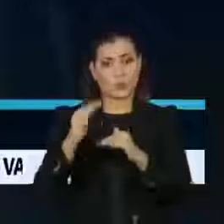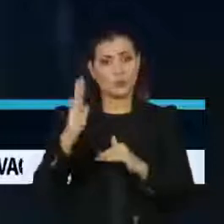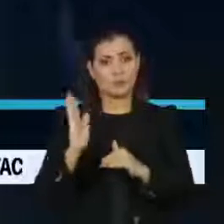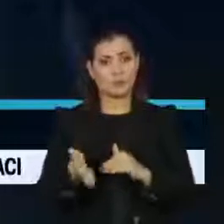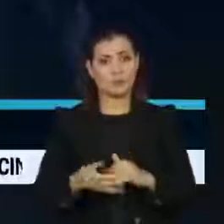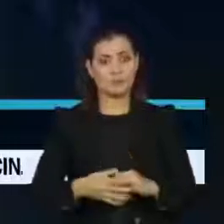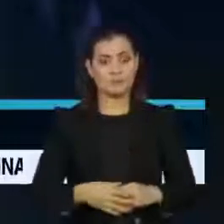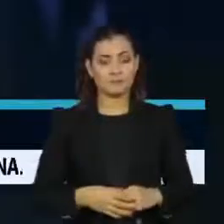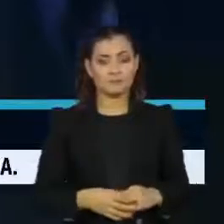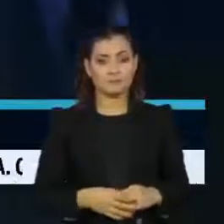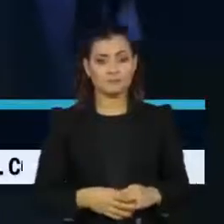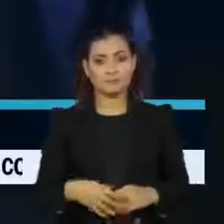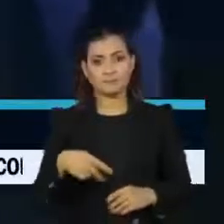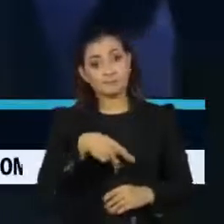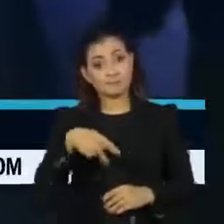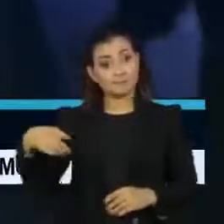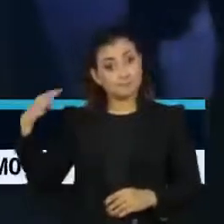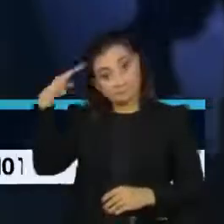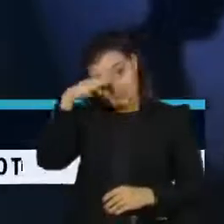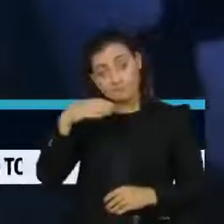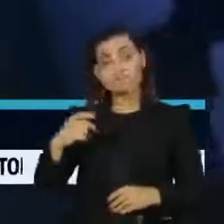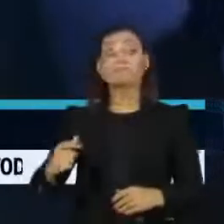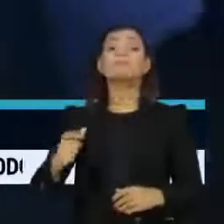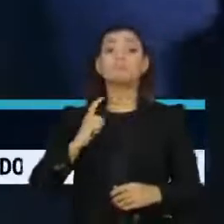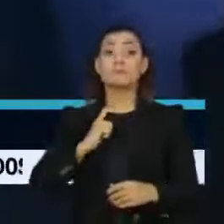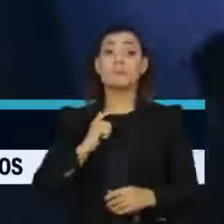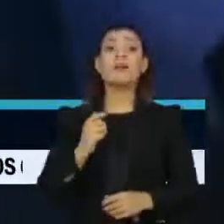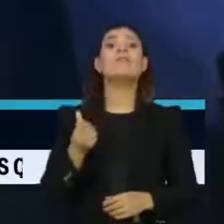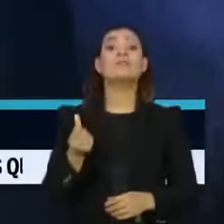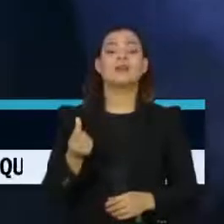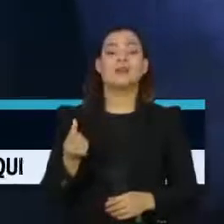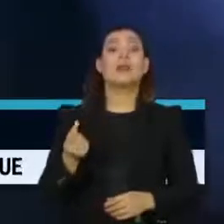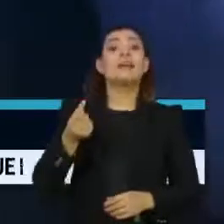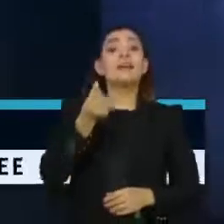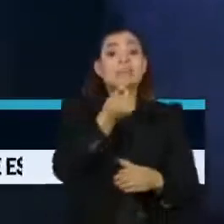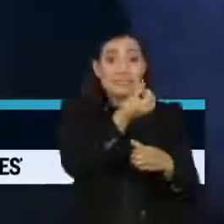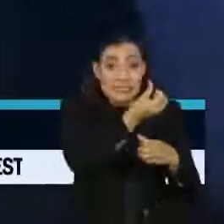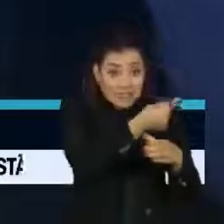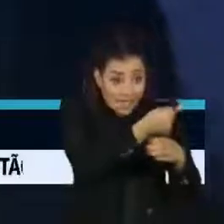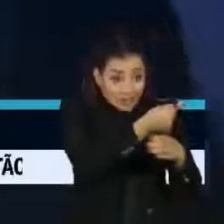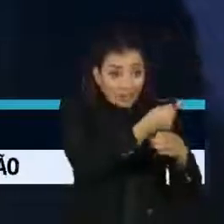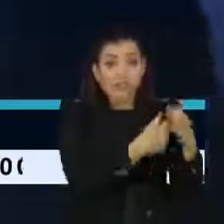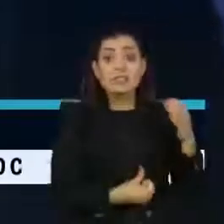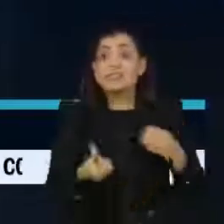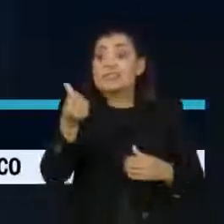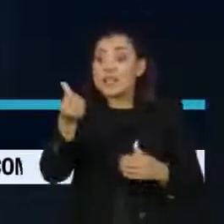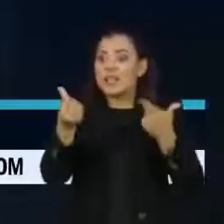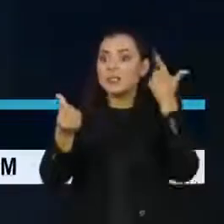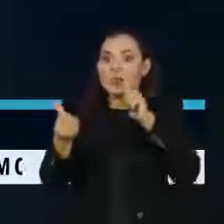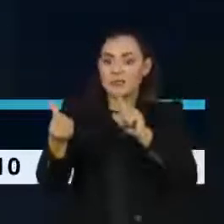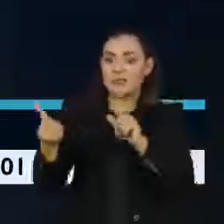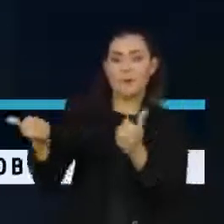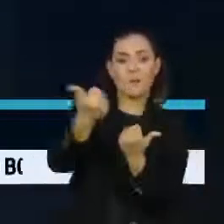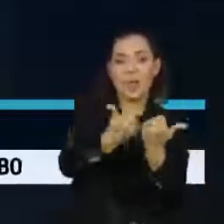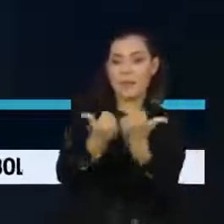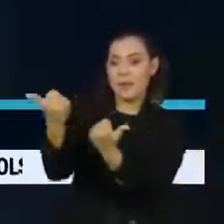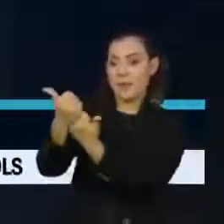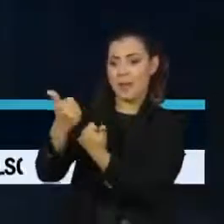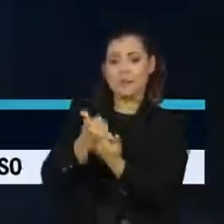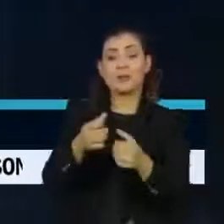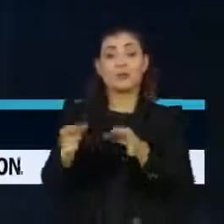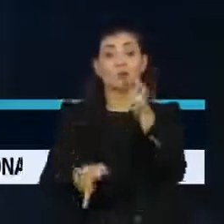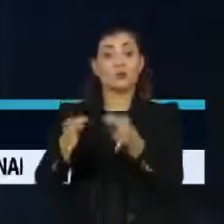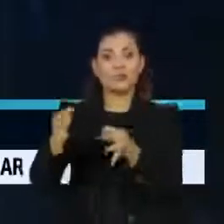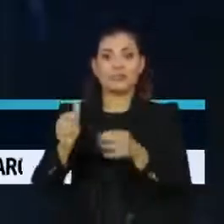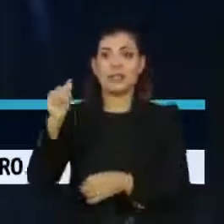Presidente Jair Bolsonaro impulsou hoje seis dos sete ministros anunciados na reforma ministerial da semana passada. O da Justiça, Anderson